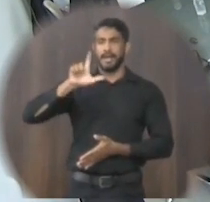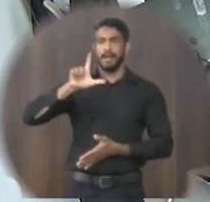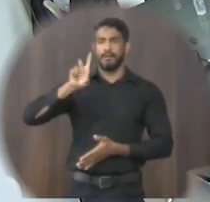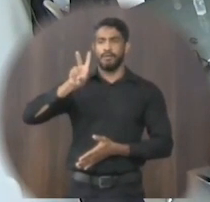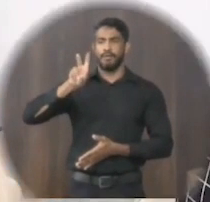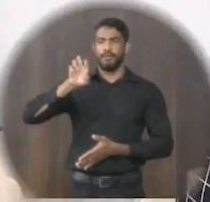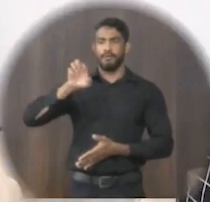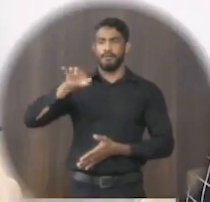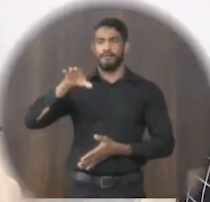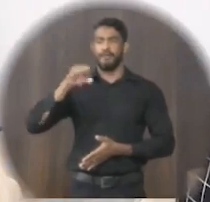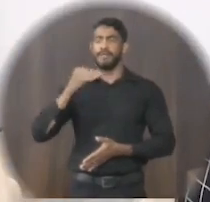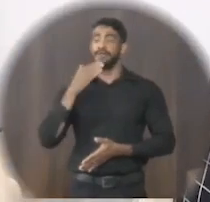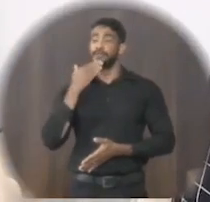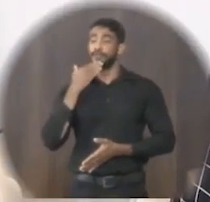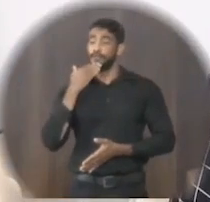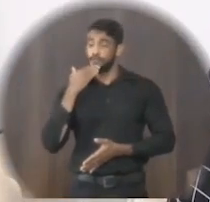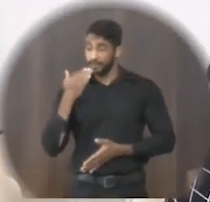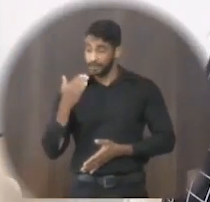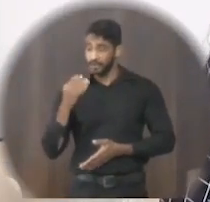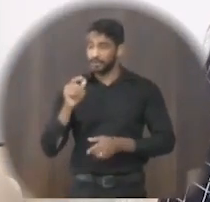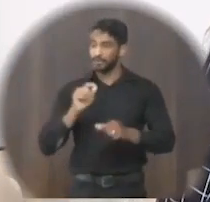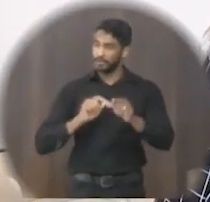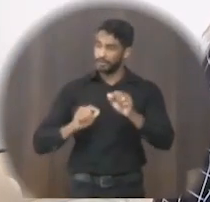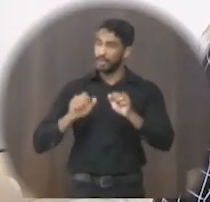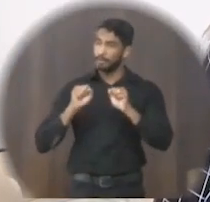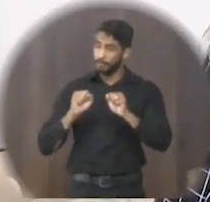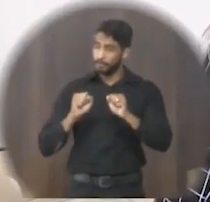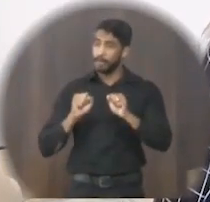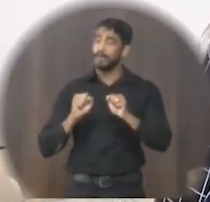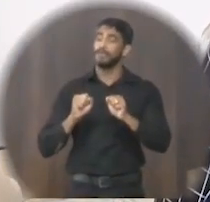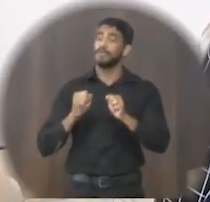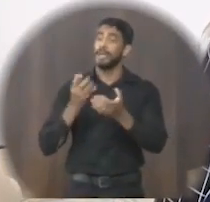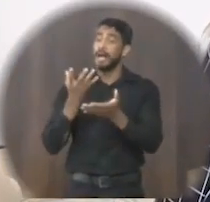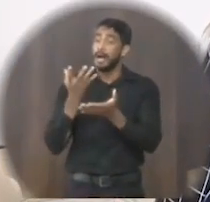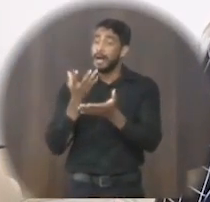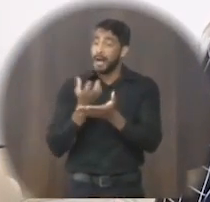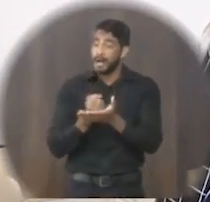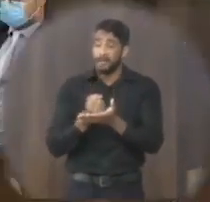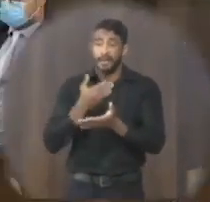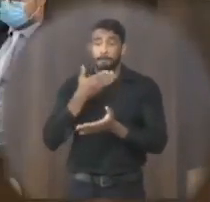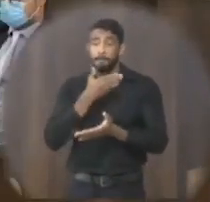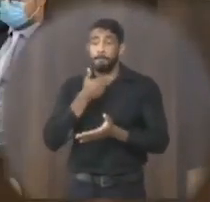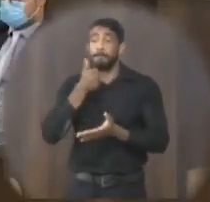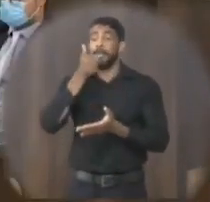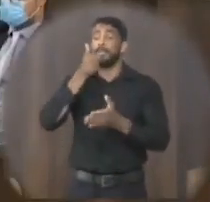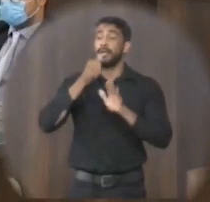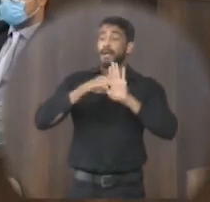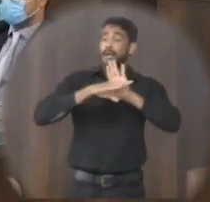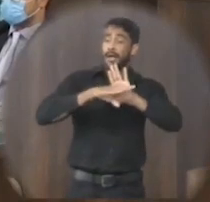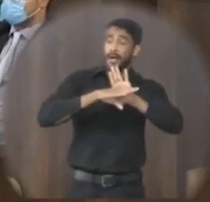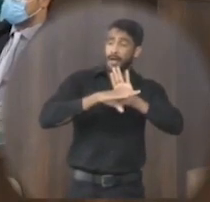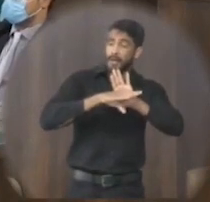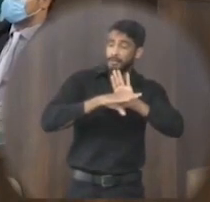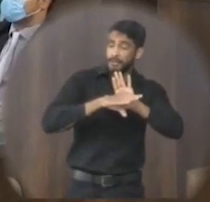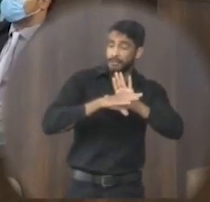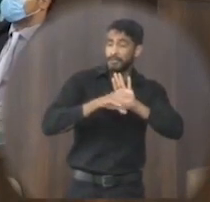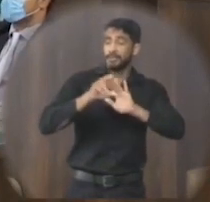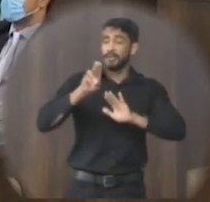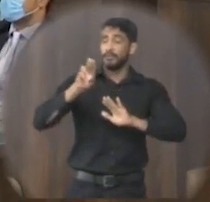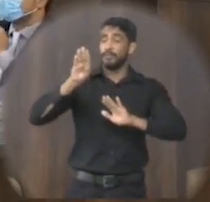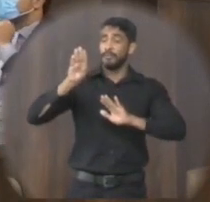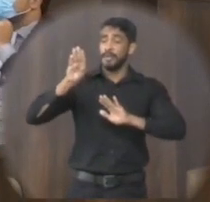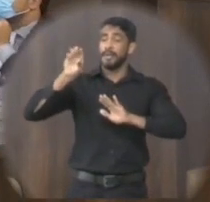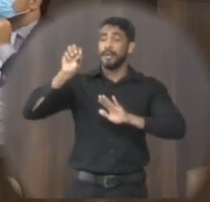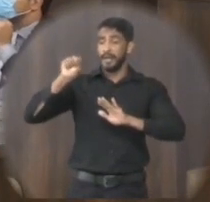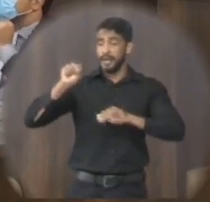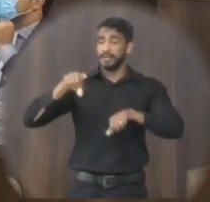Albuquerque solicitando que possa adotar providências cabíveis para melhorar o atendimento nas unidades básicas de saúde e centro